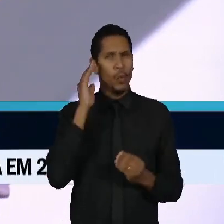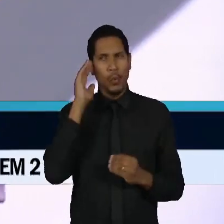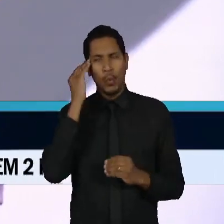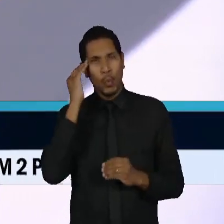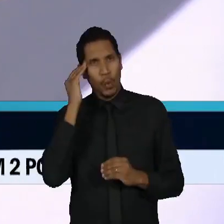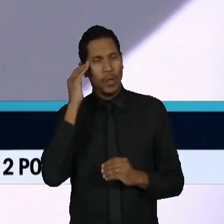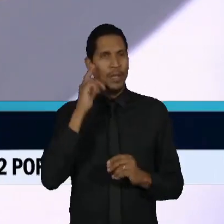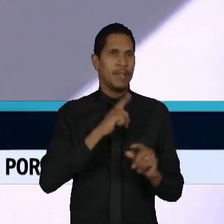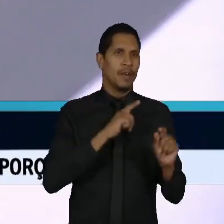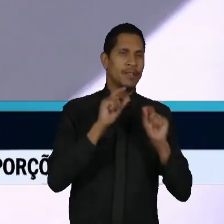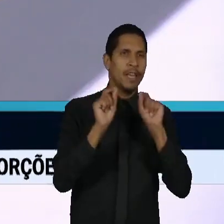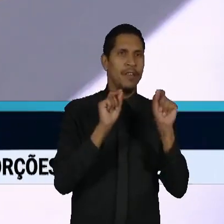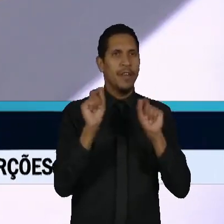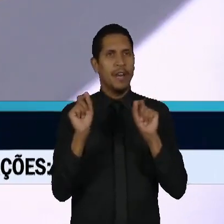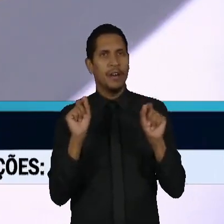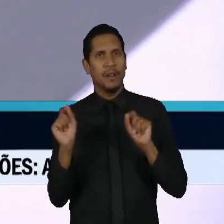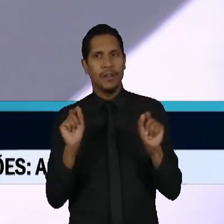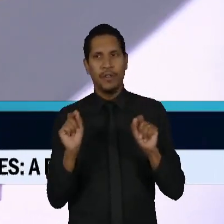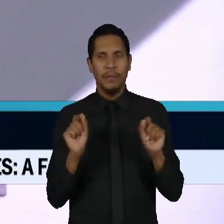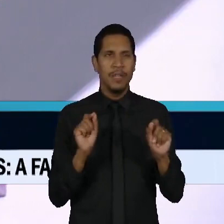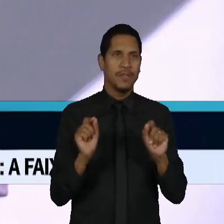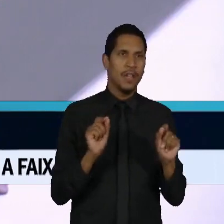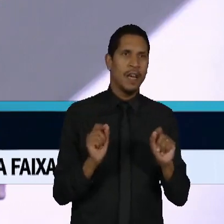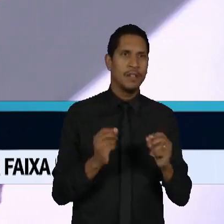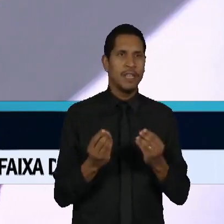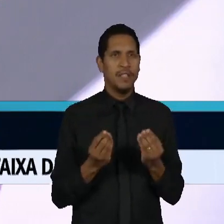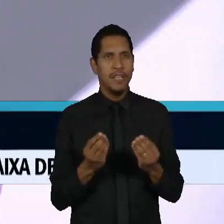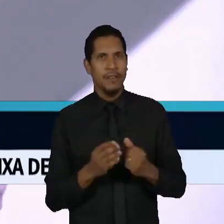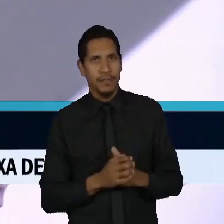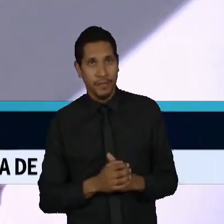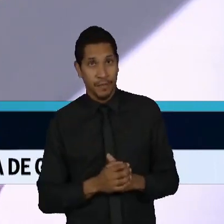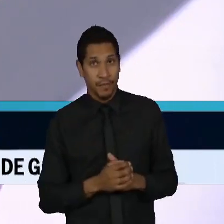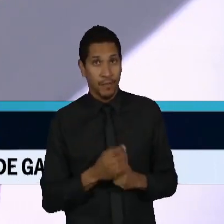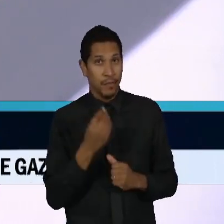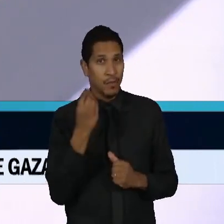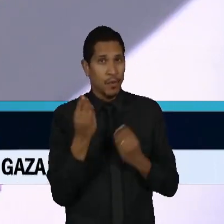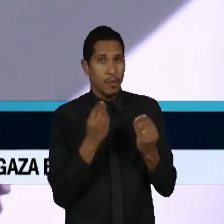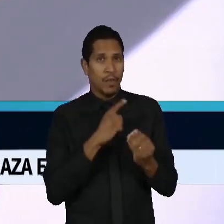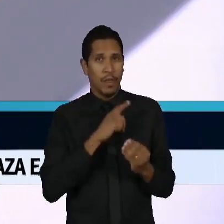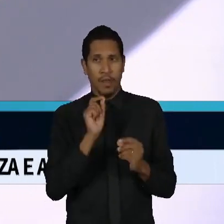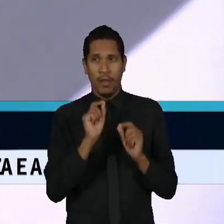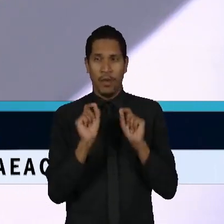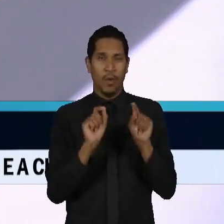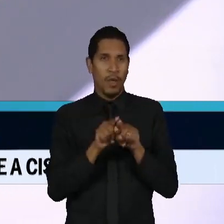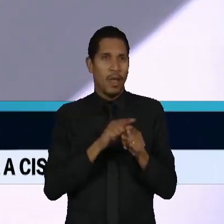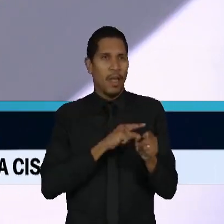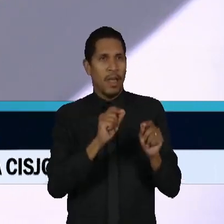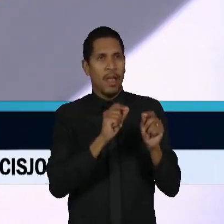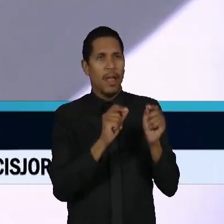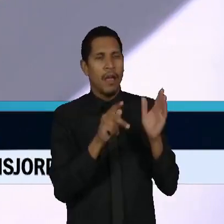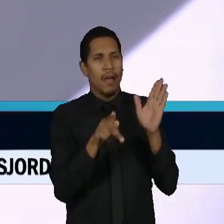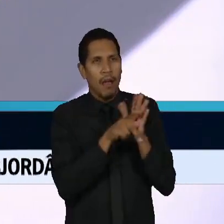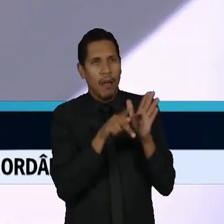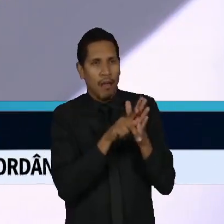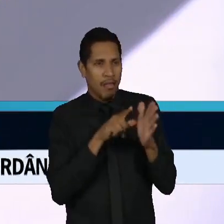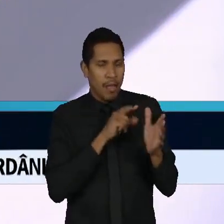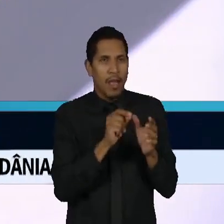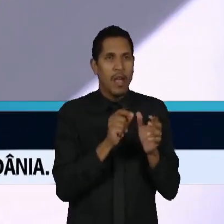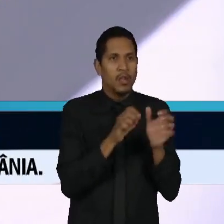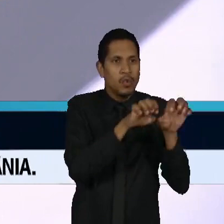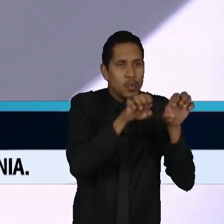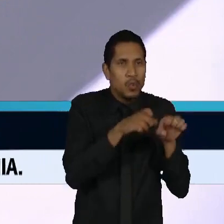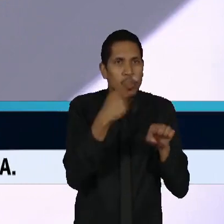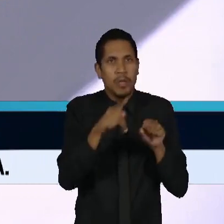Hezbollah tinha mais condições de ataque, não só do ponto de vista de estrutura, mas também de equipamentos,